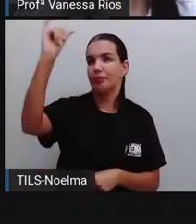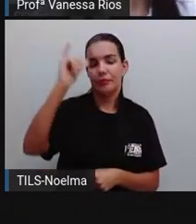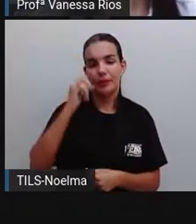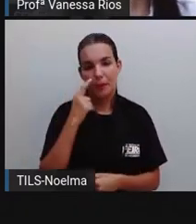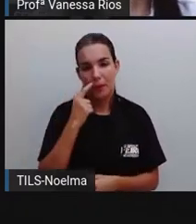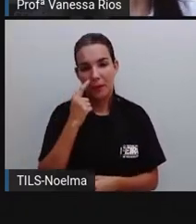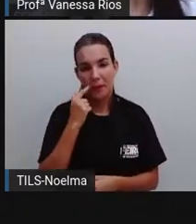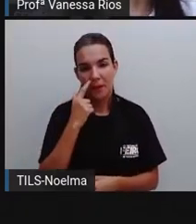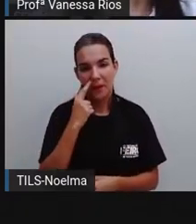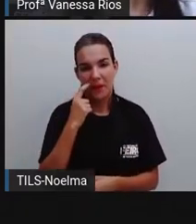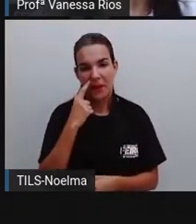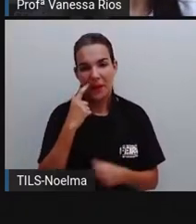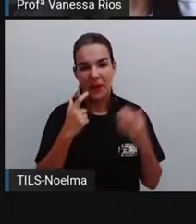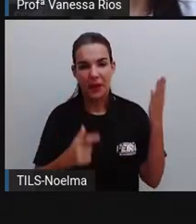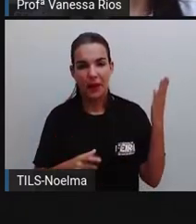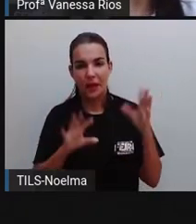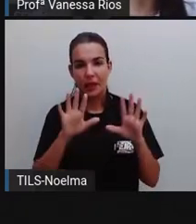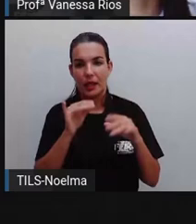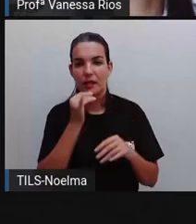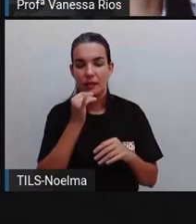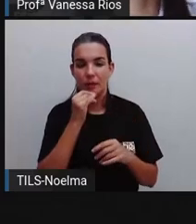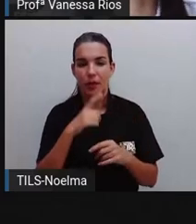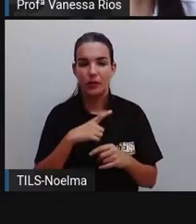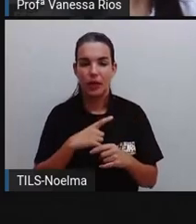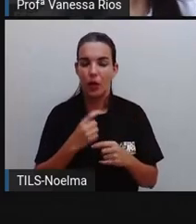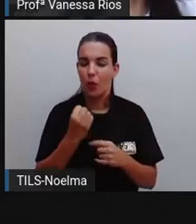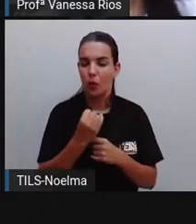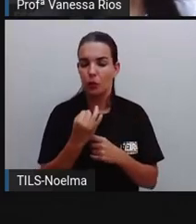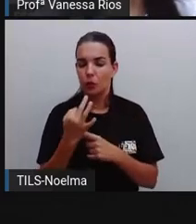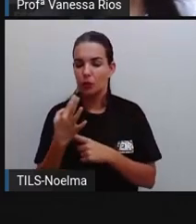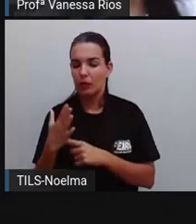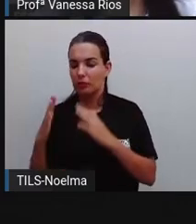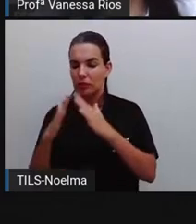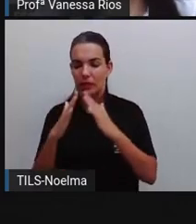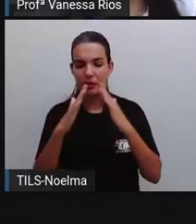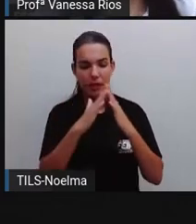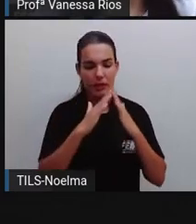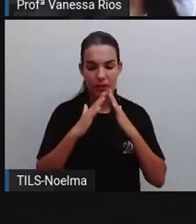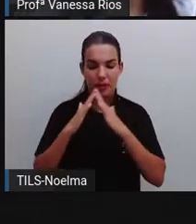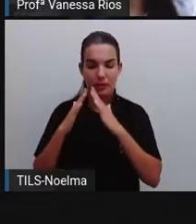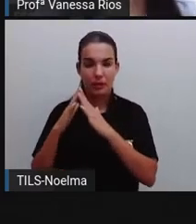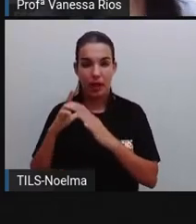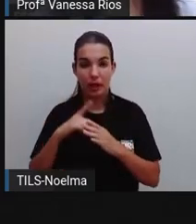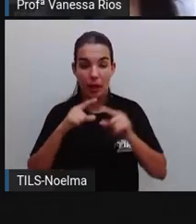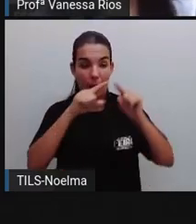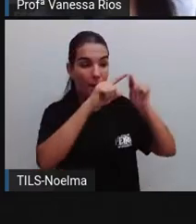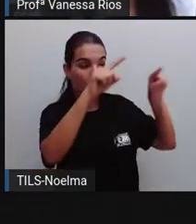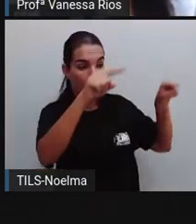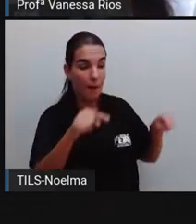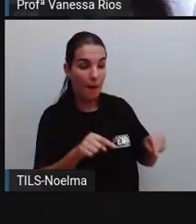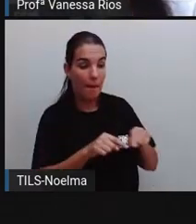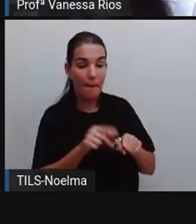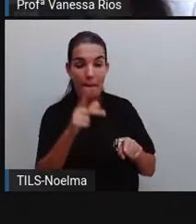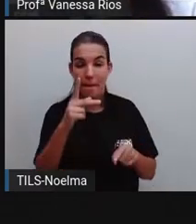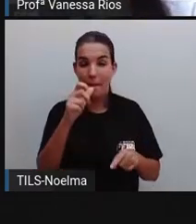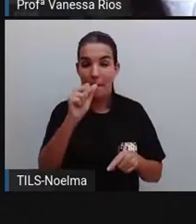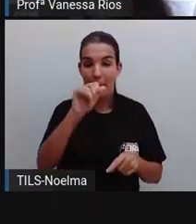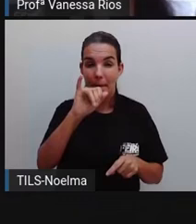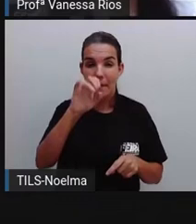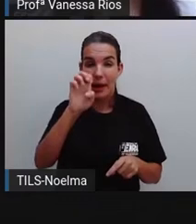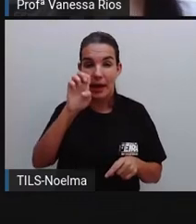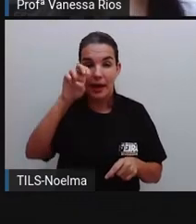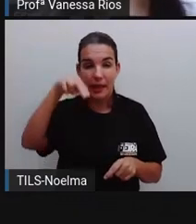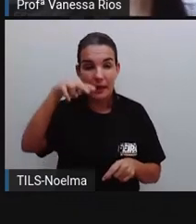E aí o número, por exemplo, de residências que passaram, né? Até esses painéis de absorção de energia solar